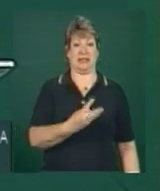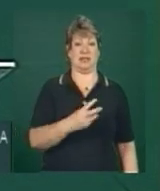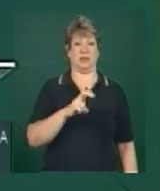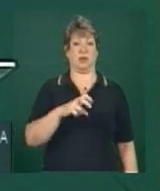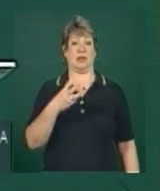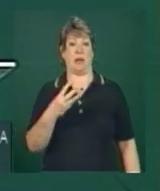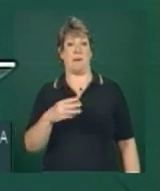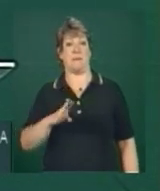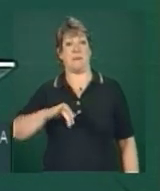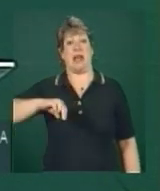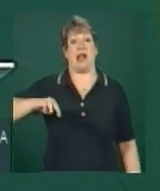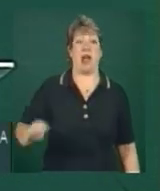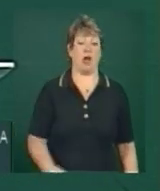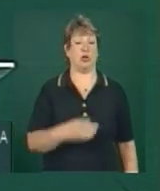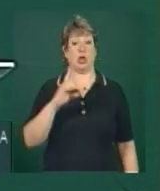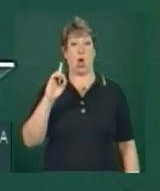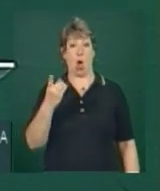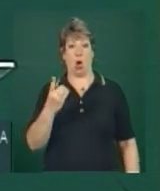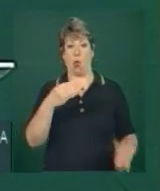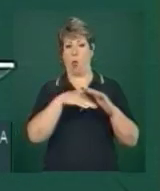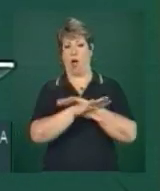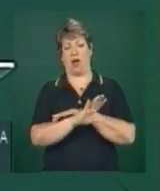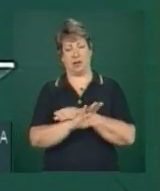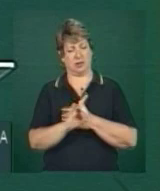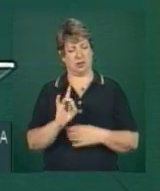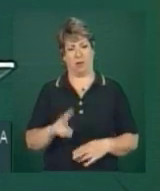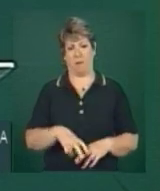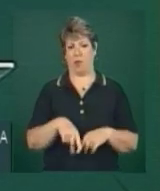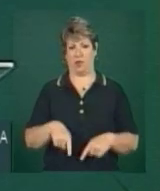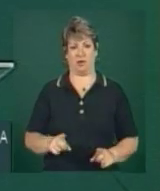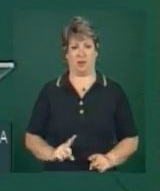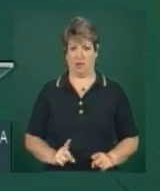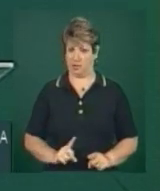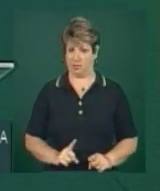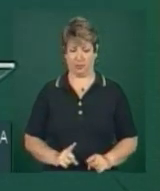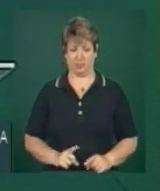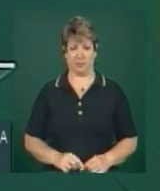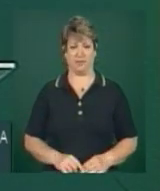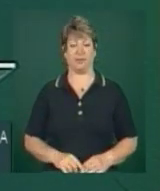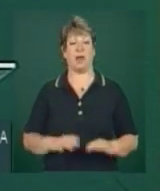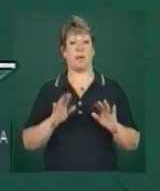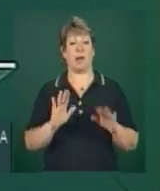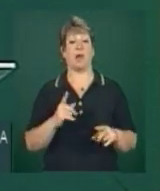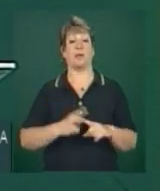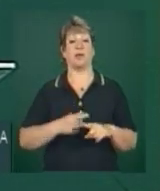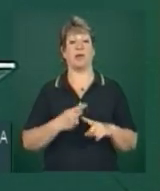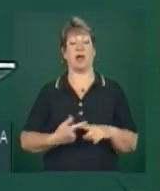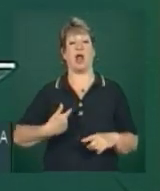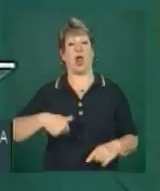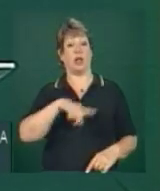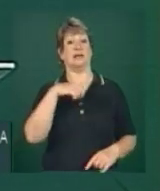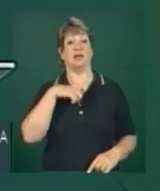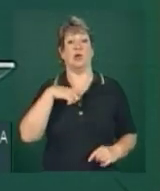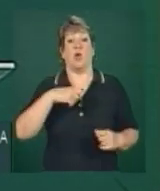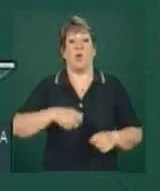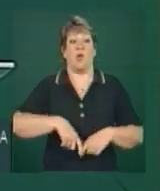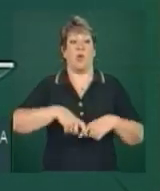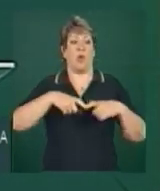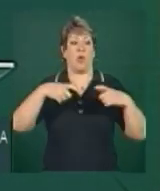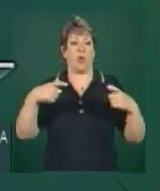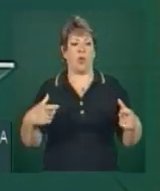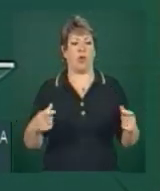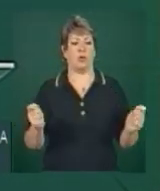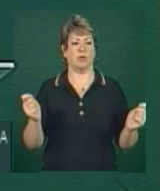353 bilhões de dólares de reserva, não é só por isso não, mas porque nós temos um enorme colchão